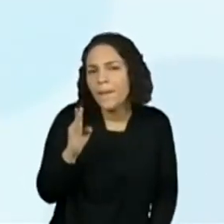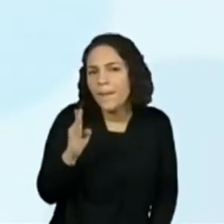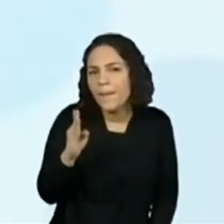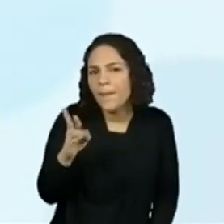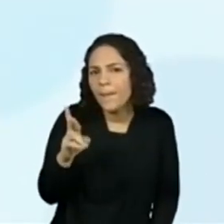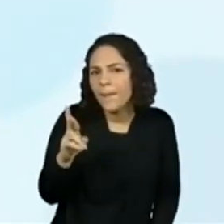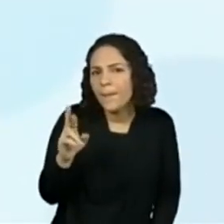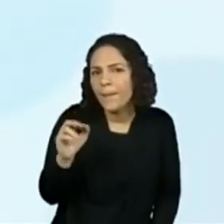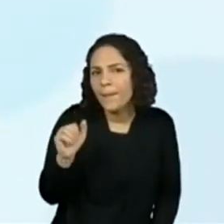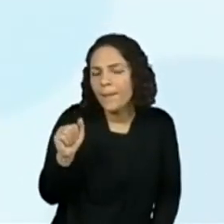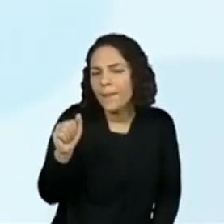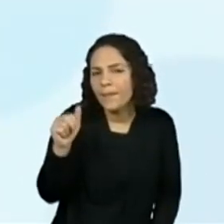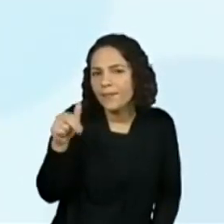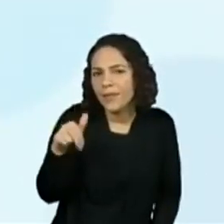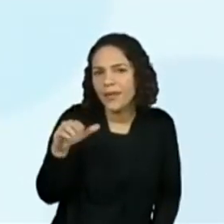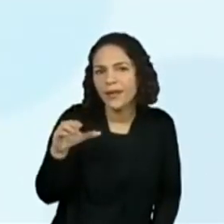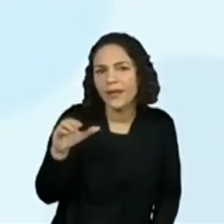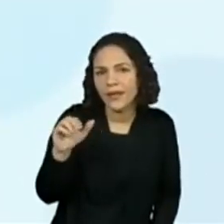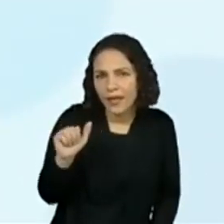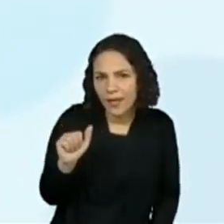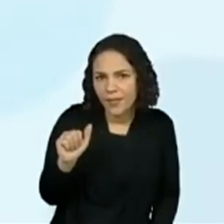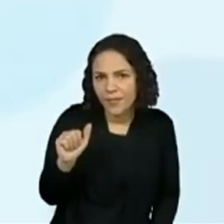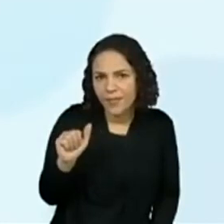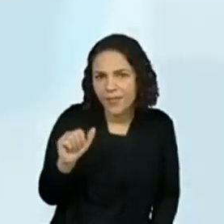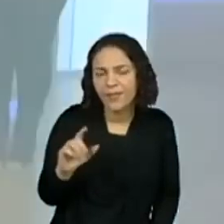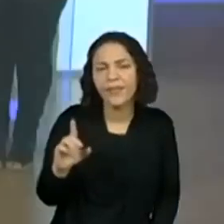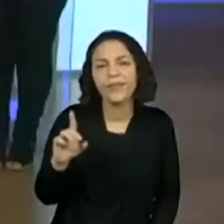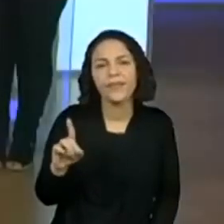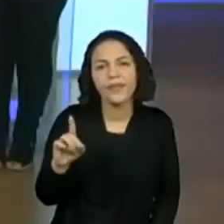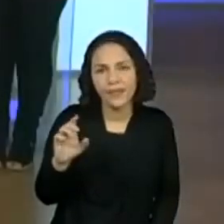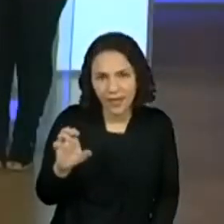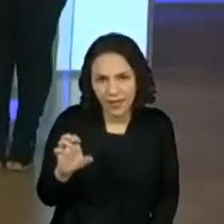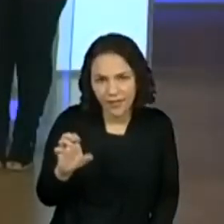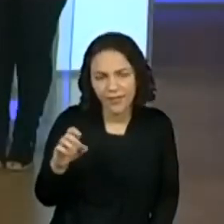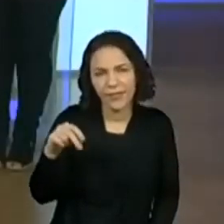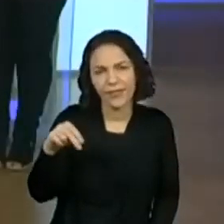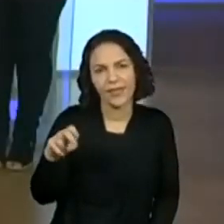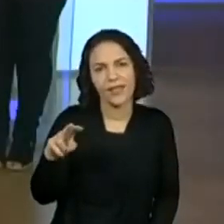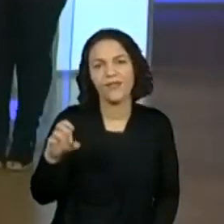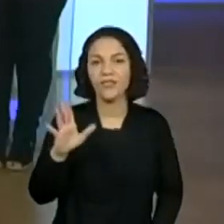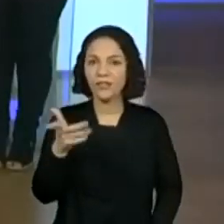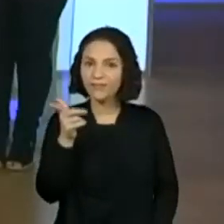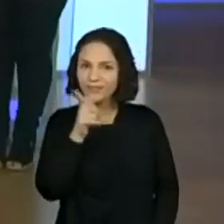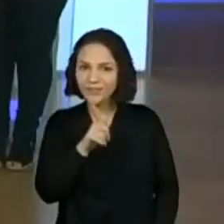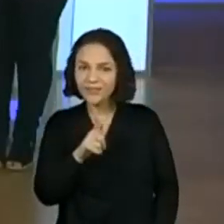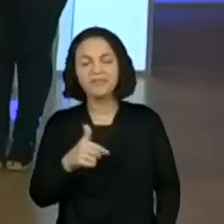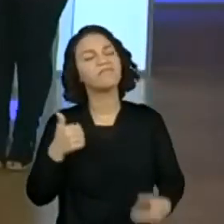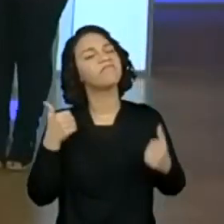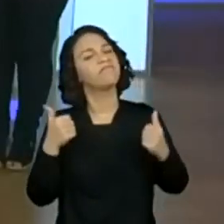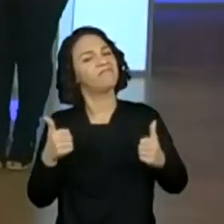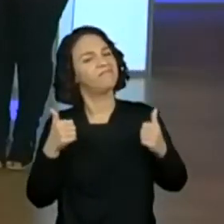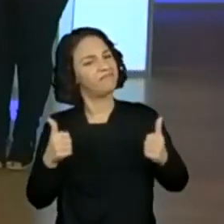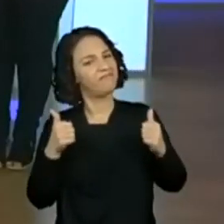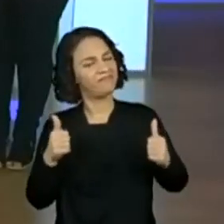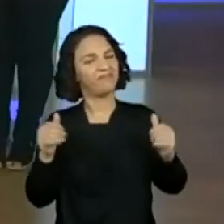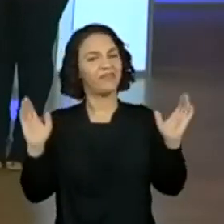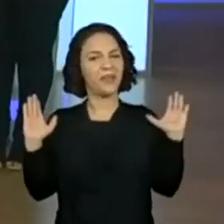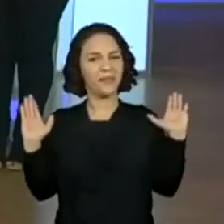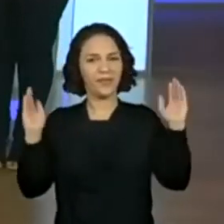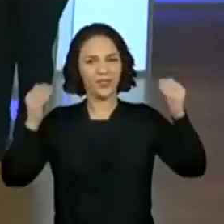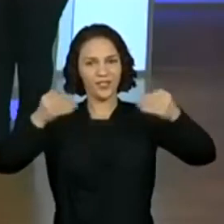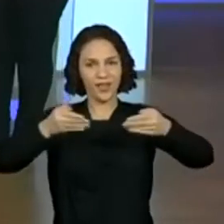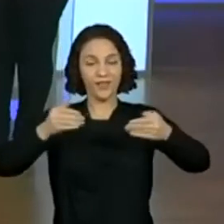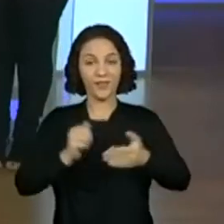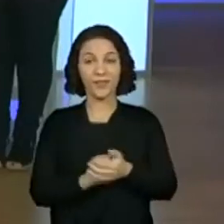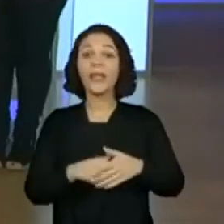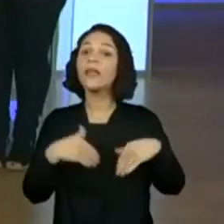Neve. Deu certinho? Vamos lá. Já estão falando que já leram, professora. Já leram? Já leram, já passaram o dedinho, é Branca de Neve. Então,